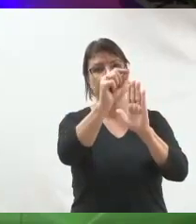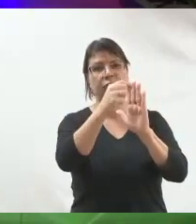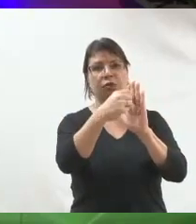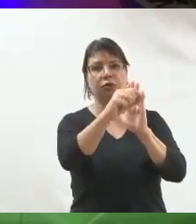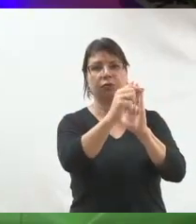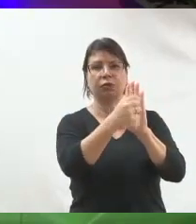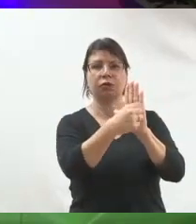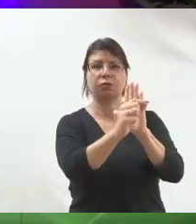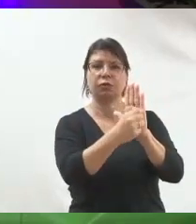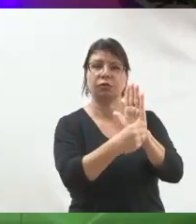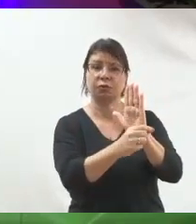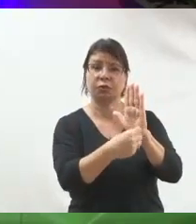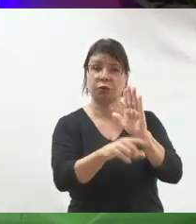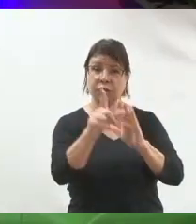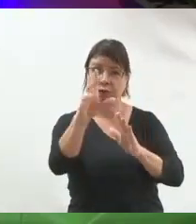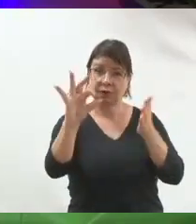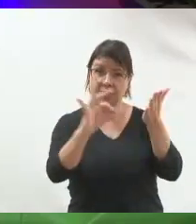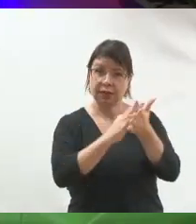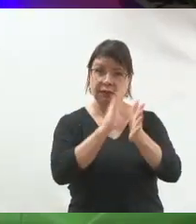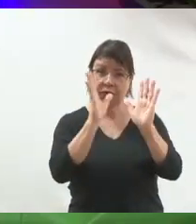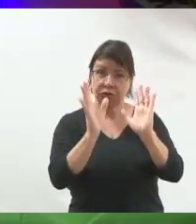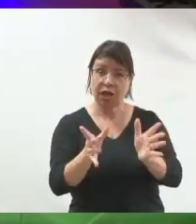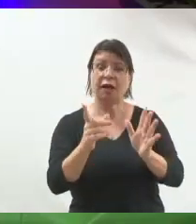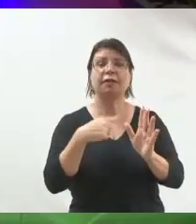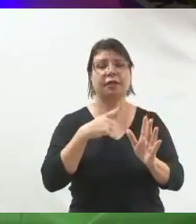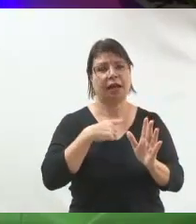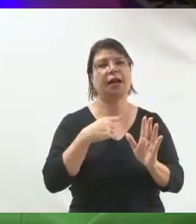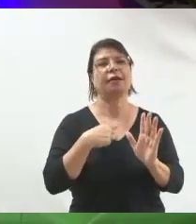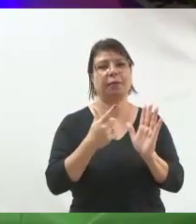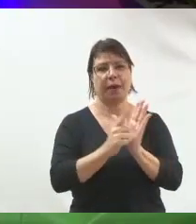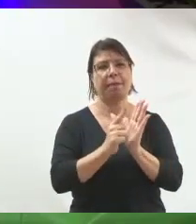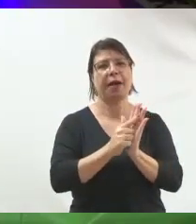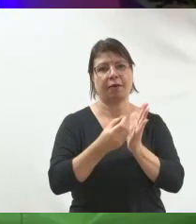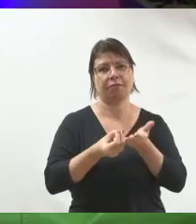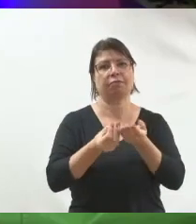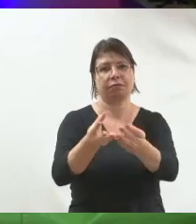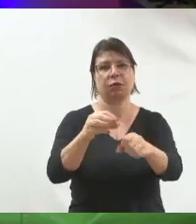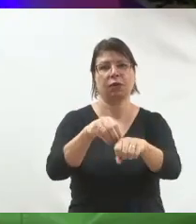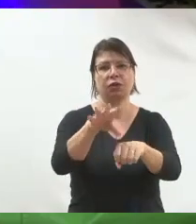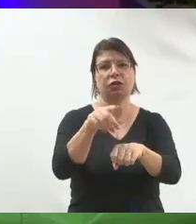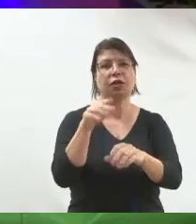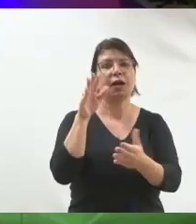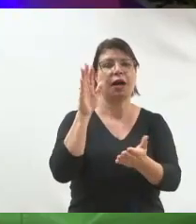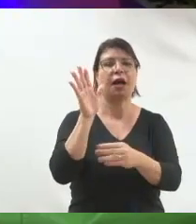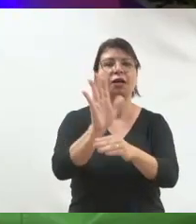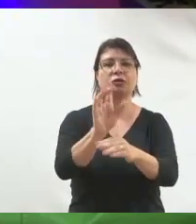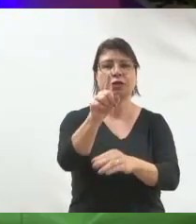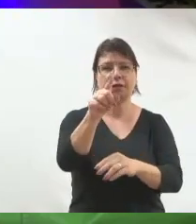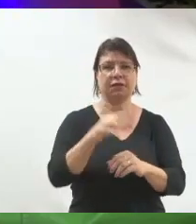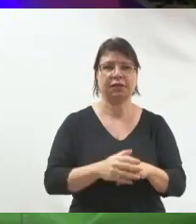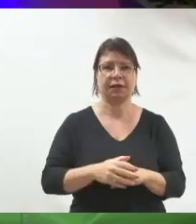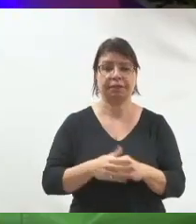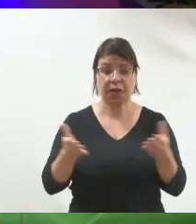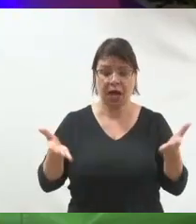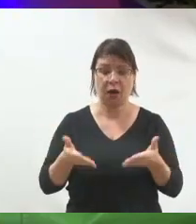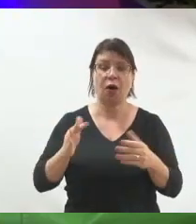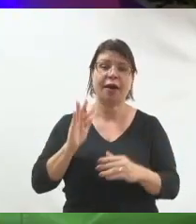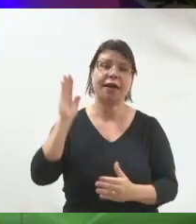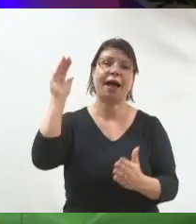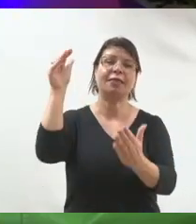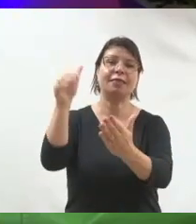e vai levar a apresentação consigo para saber o que fazer daqui até lá na campanha para não deixar coisas